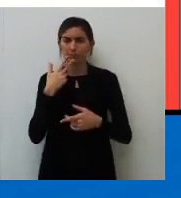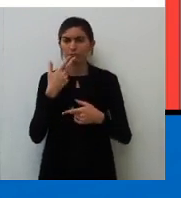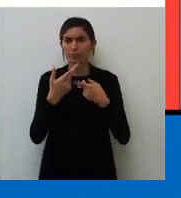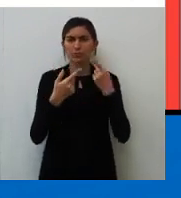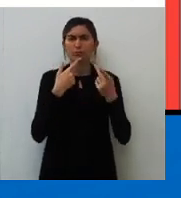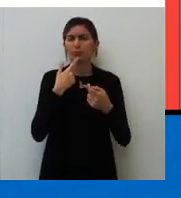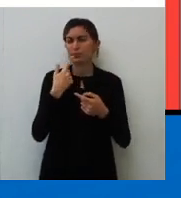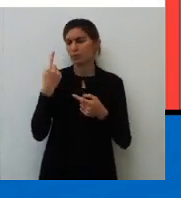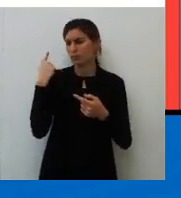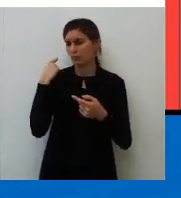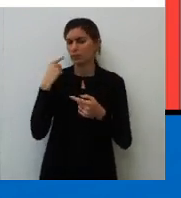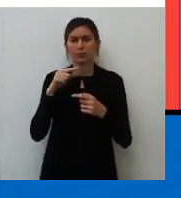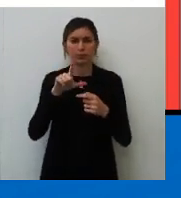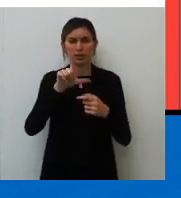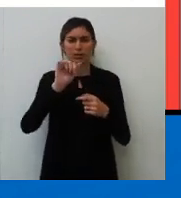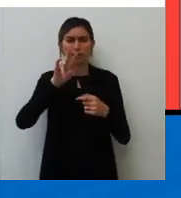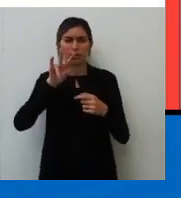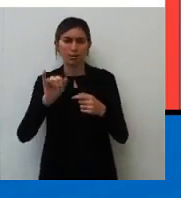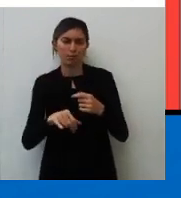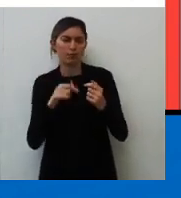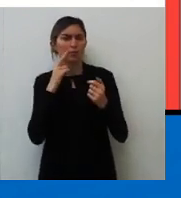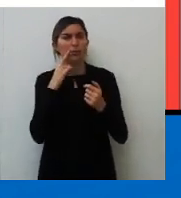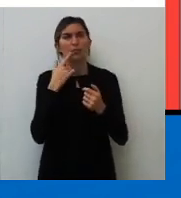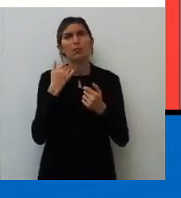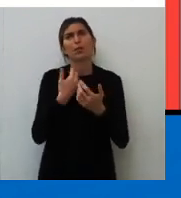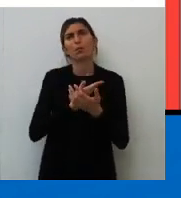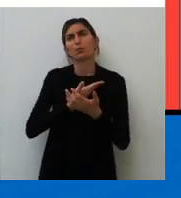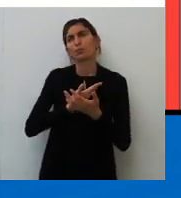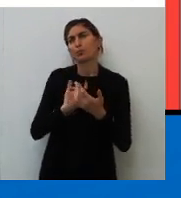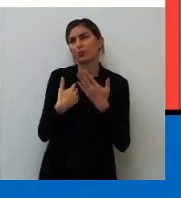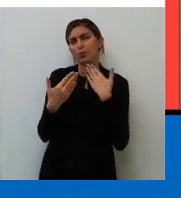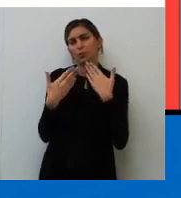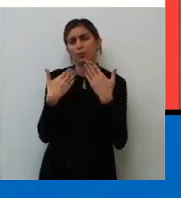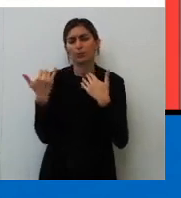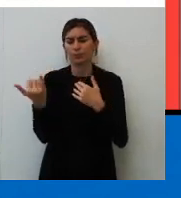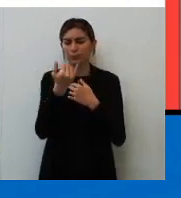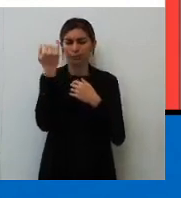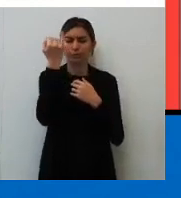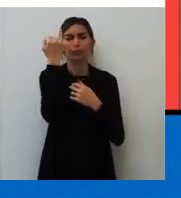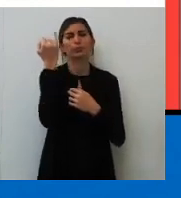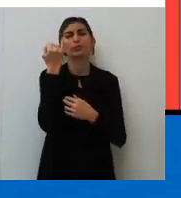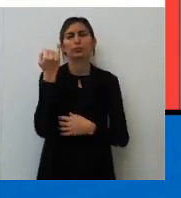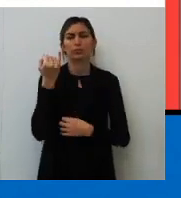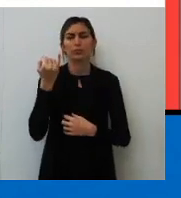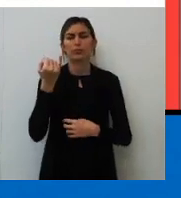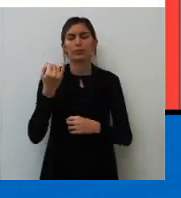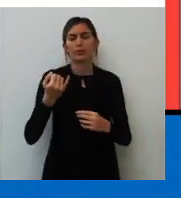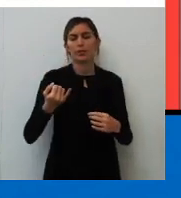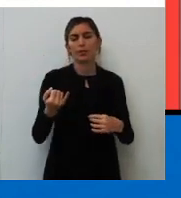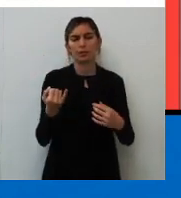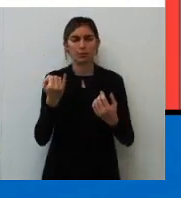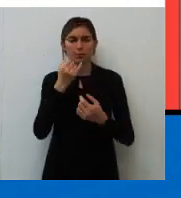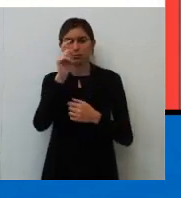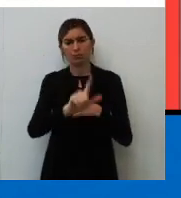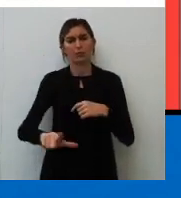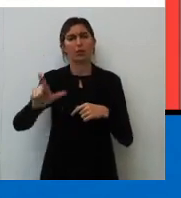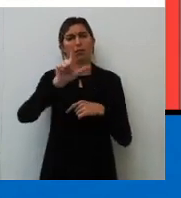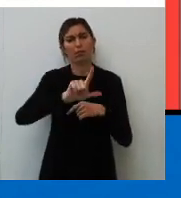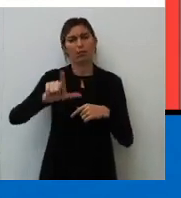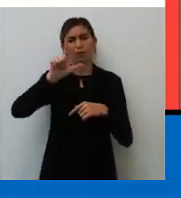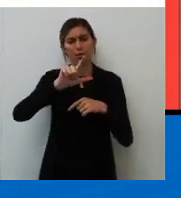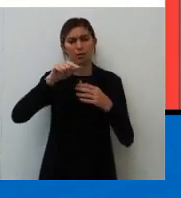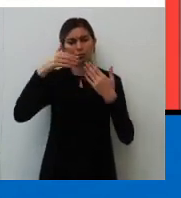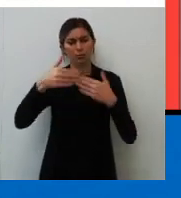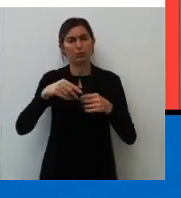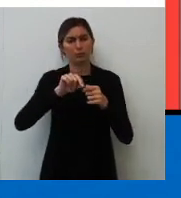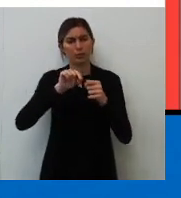recentemente, tava a partir de uma live com uma amiga minha, e falando sobre isso, sobre a importância da literatura na hora